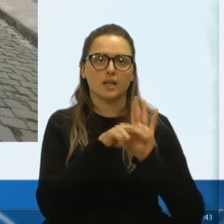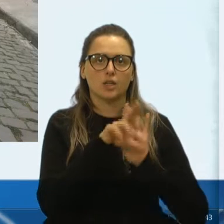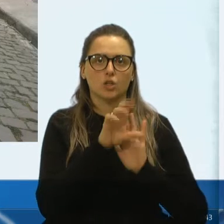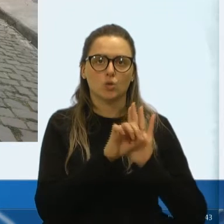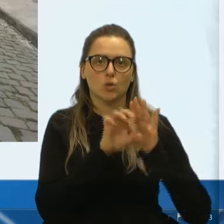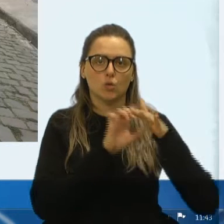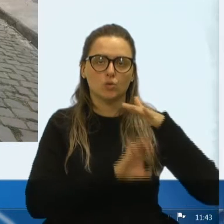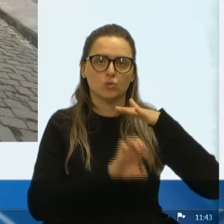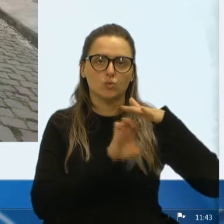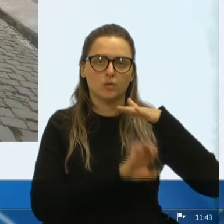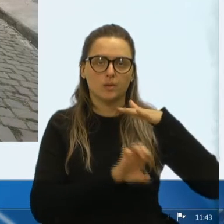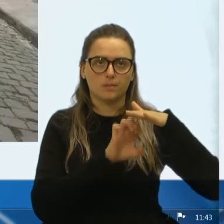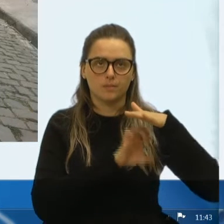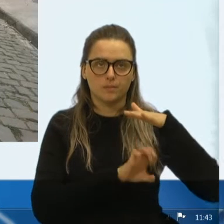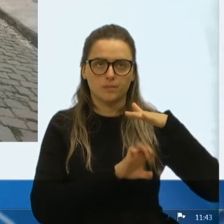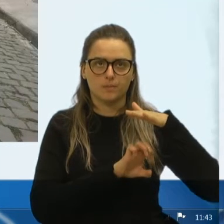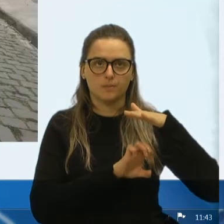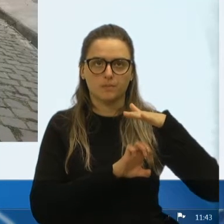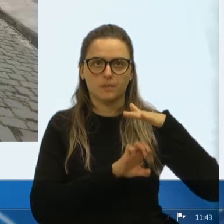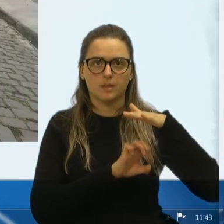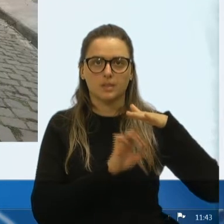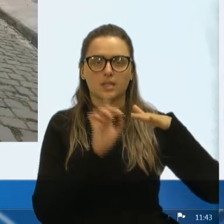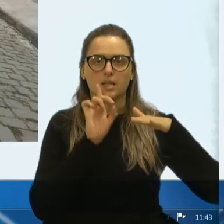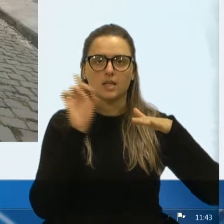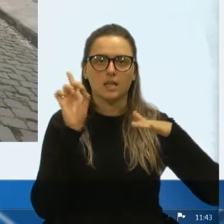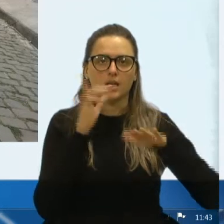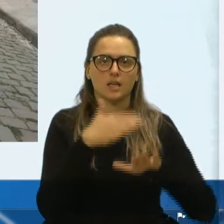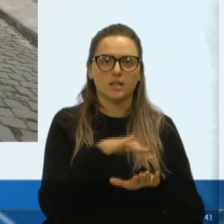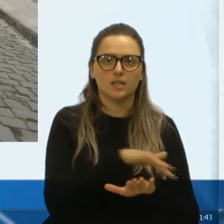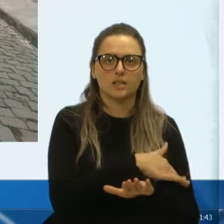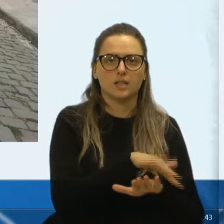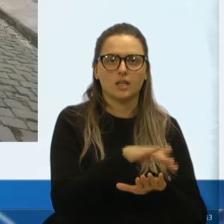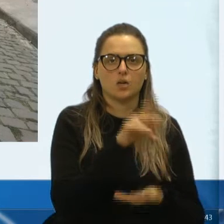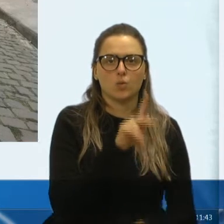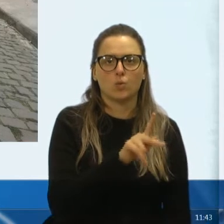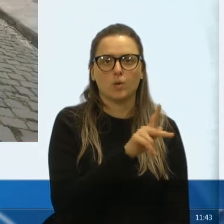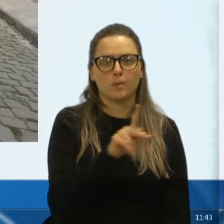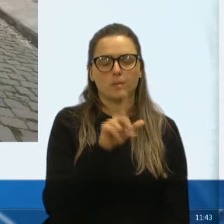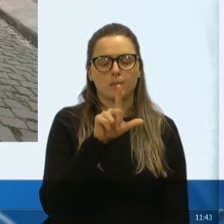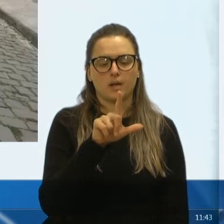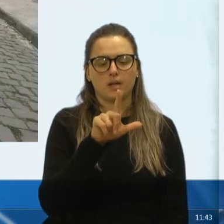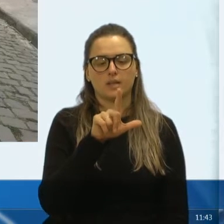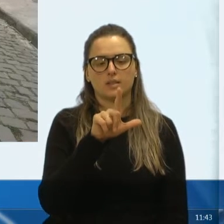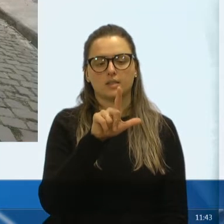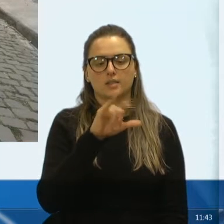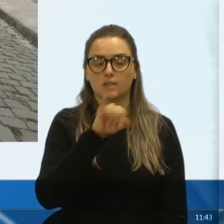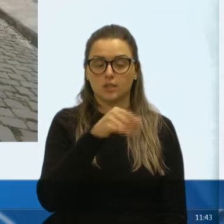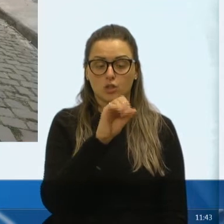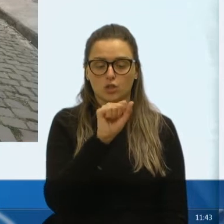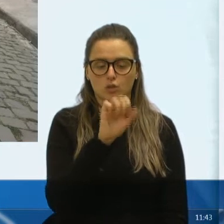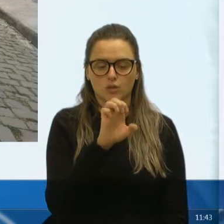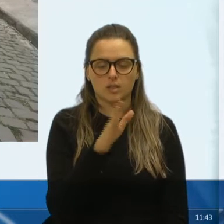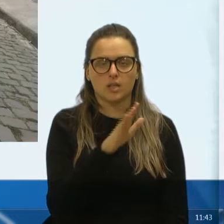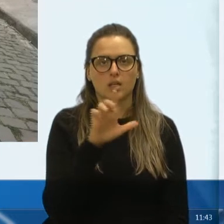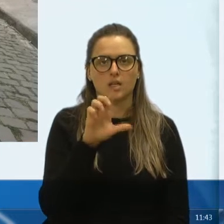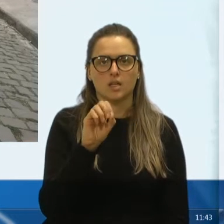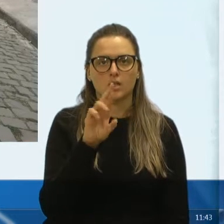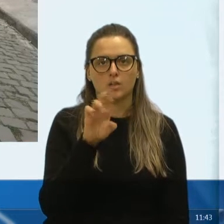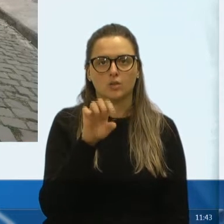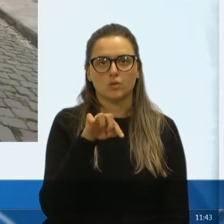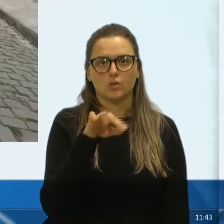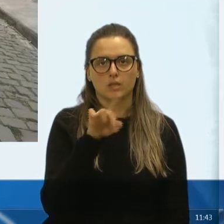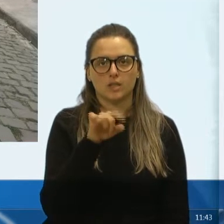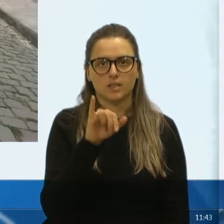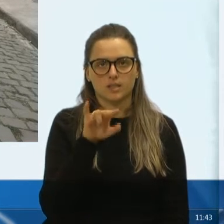dono de uma empresa, ali, na rua, Padre José Lorencini, antes de chegar em Anarrec, que a